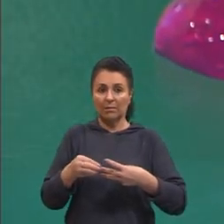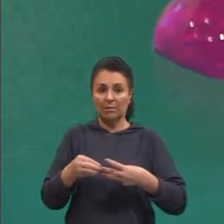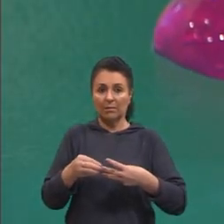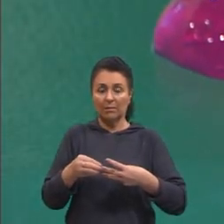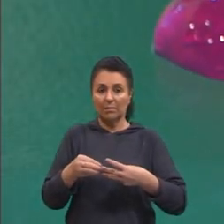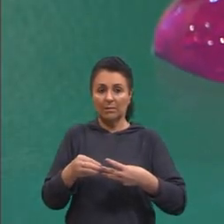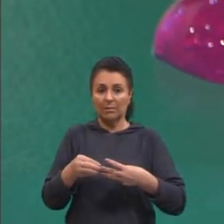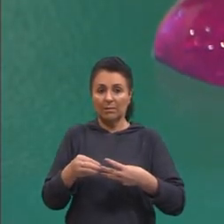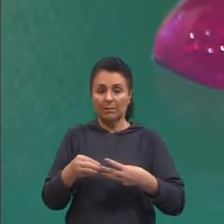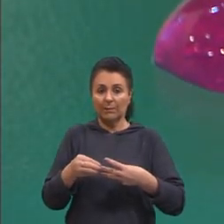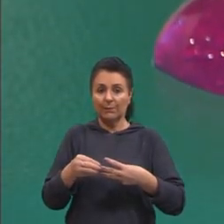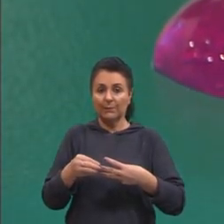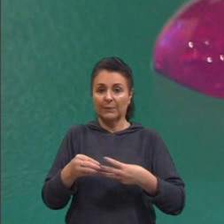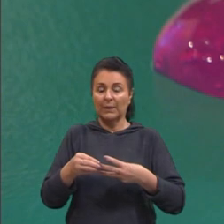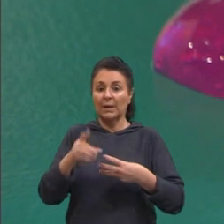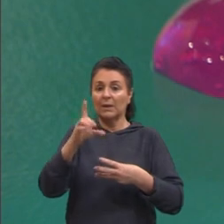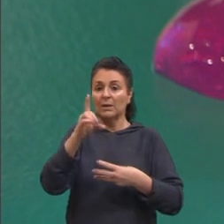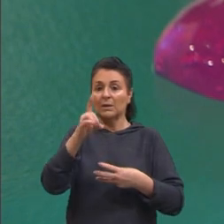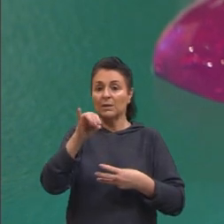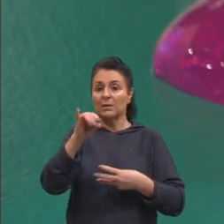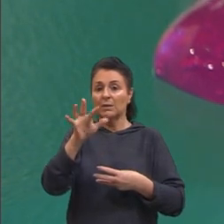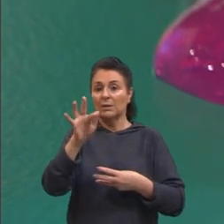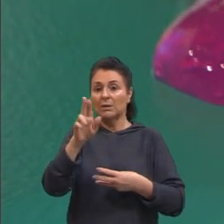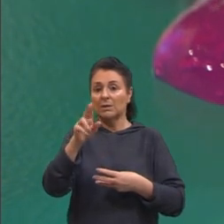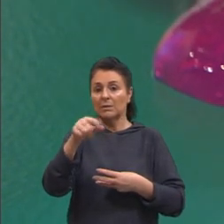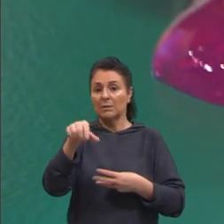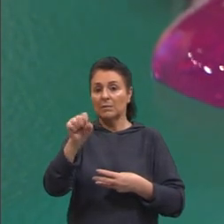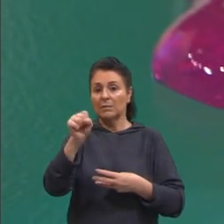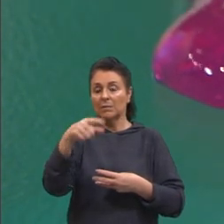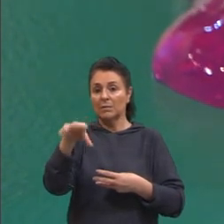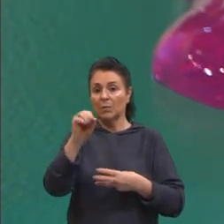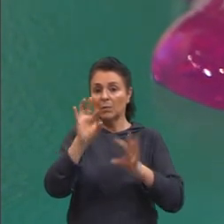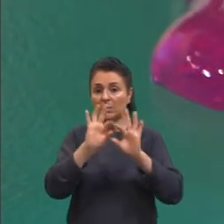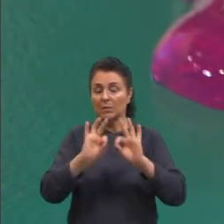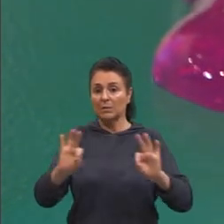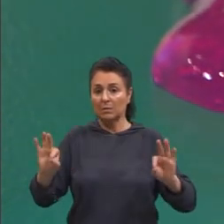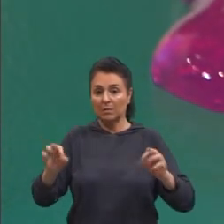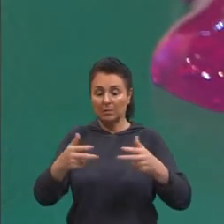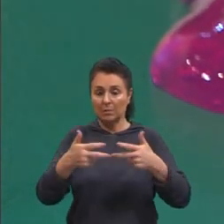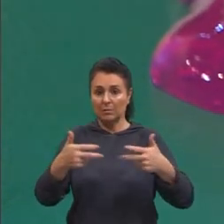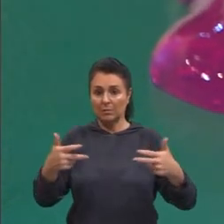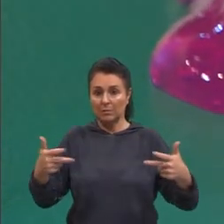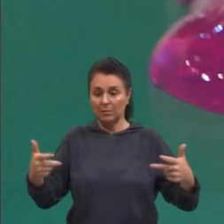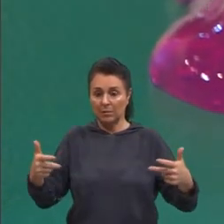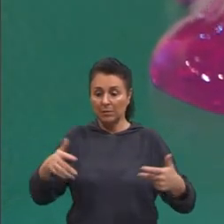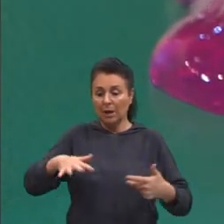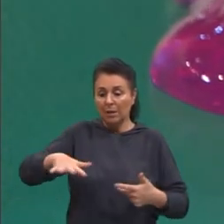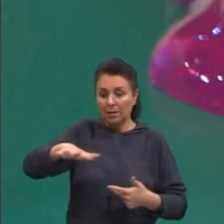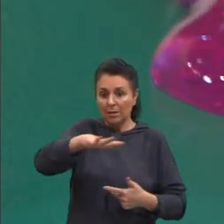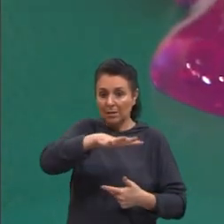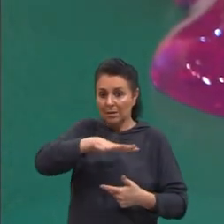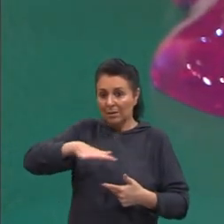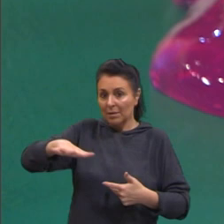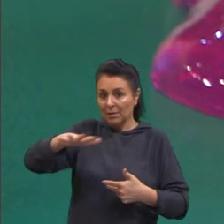Na difusão simples, as substâncias do meio externo,